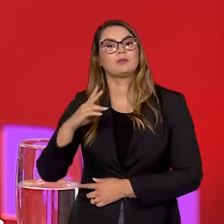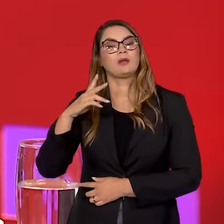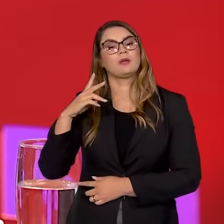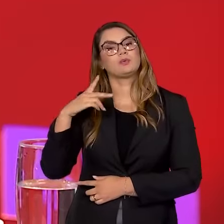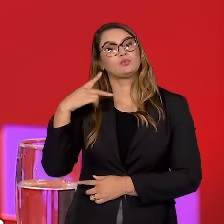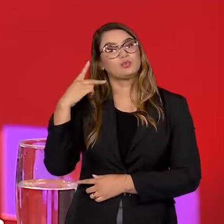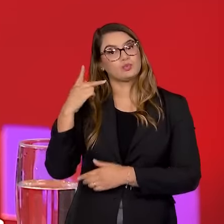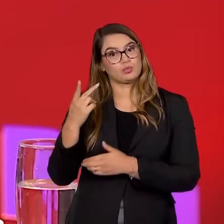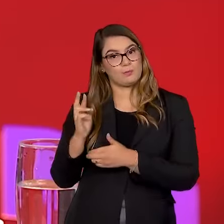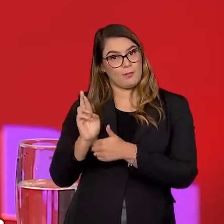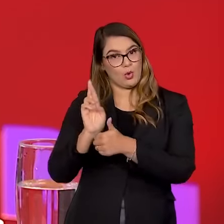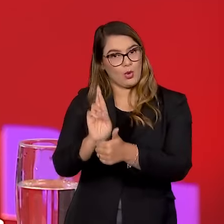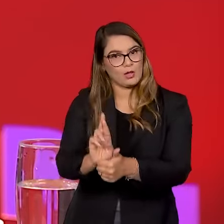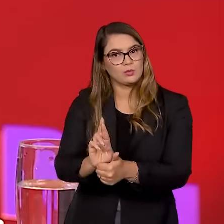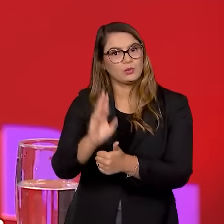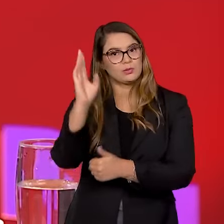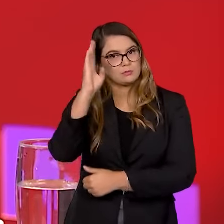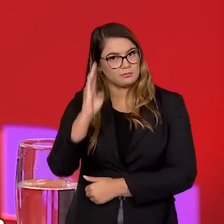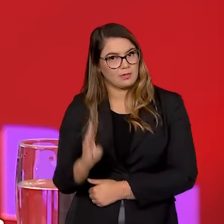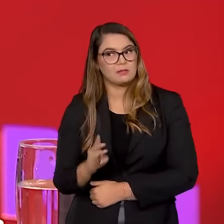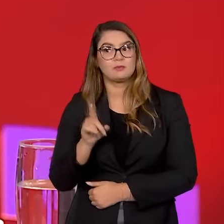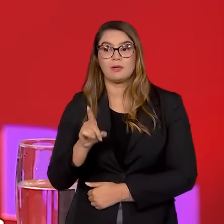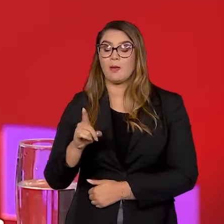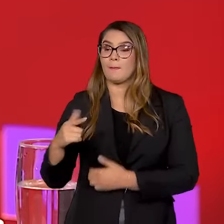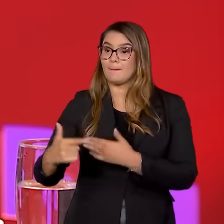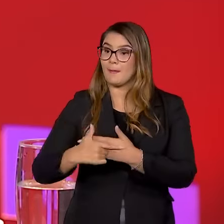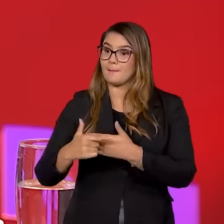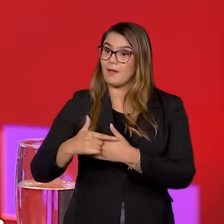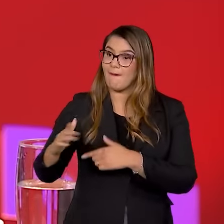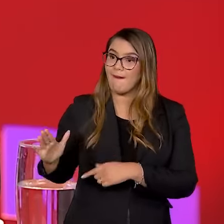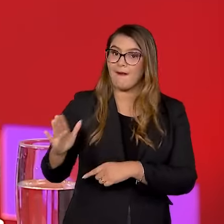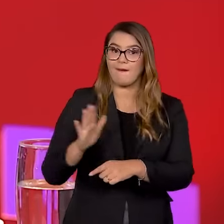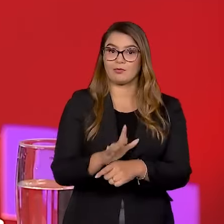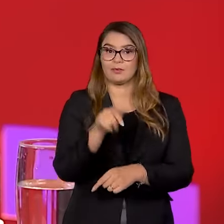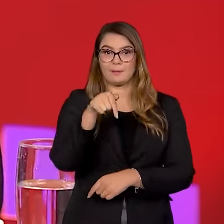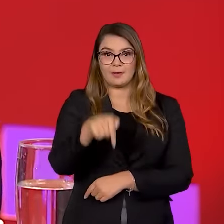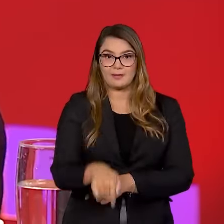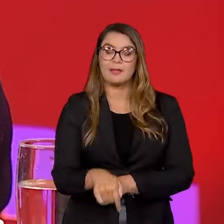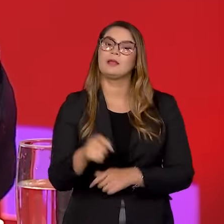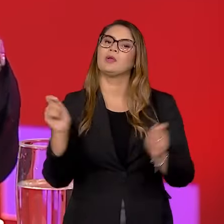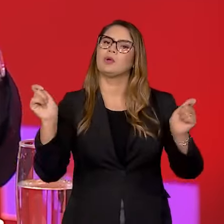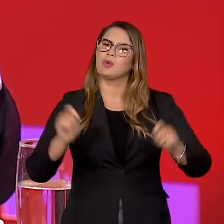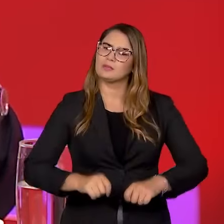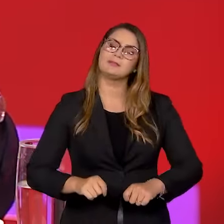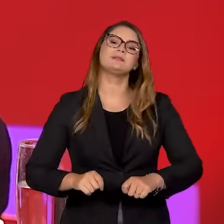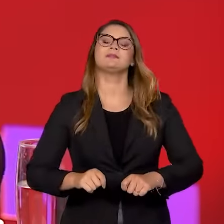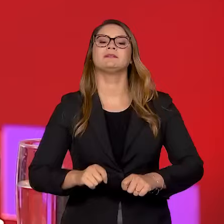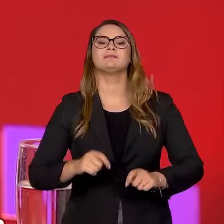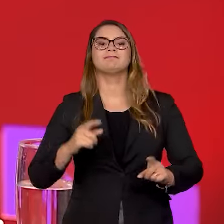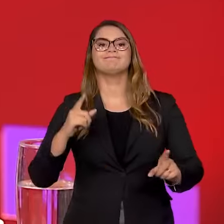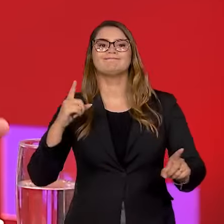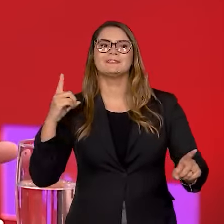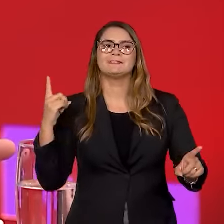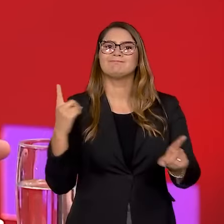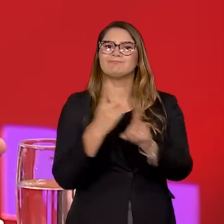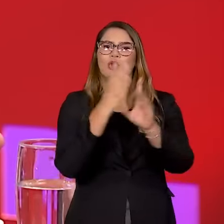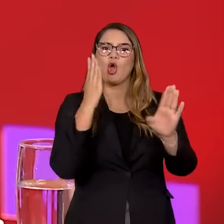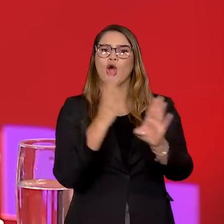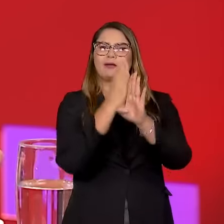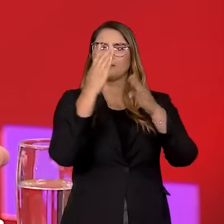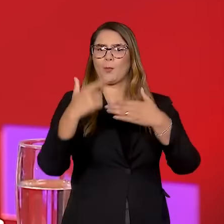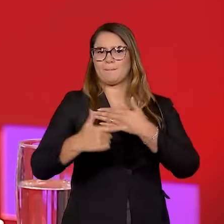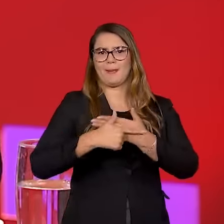que o maior desafio deles é, de fato, dar uma colaboração para que a entidade, de alguma forma, possa reencontrar o seu próprio papel